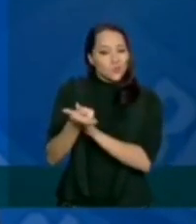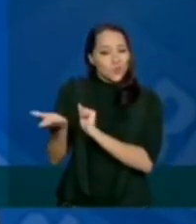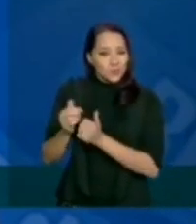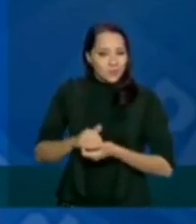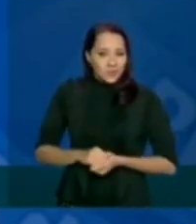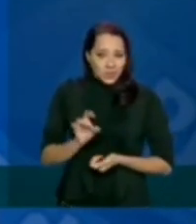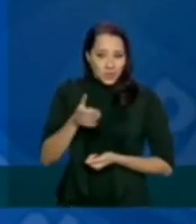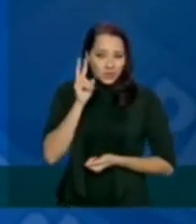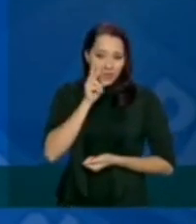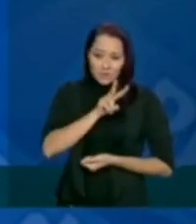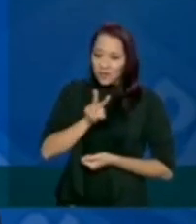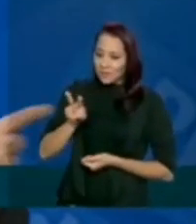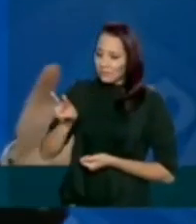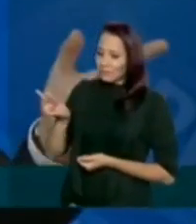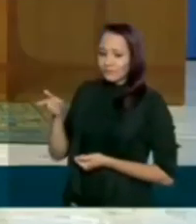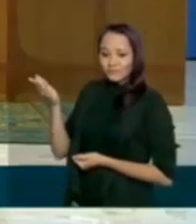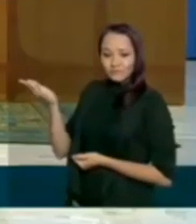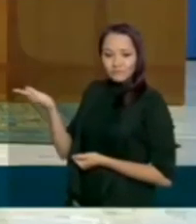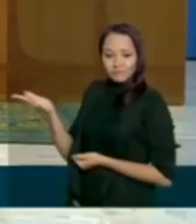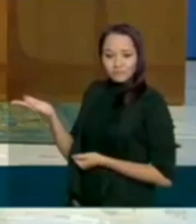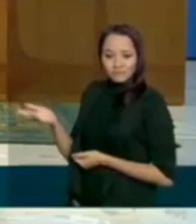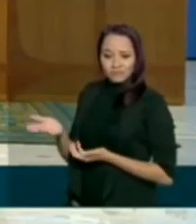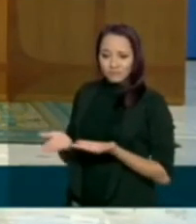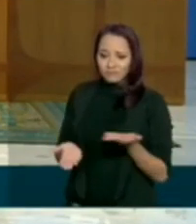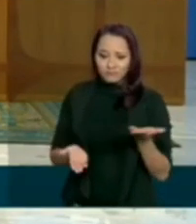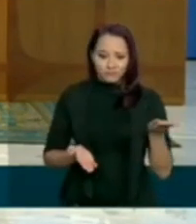É só vocês olharem aqui, ó. Estou do lado deles.